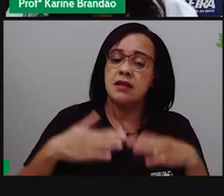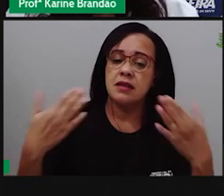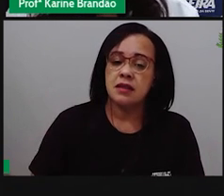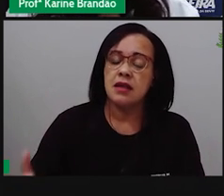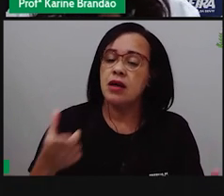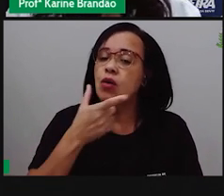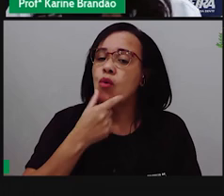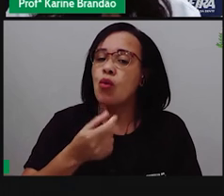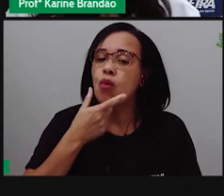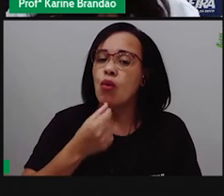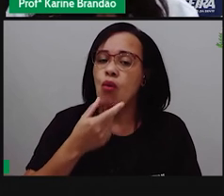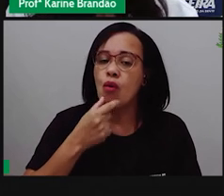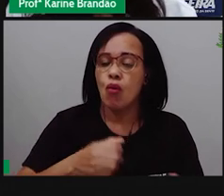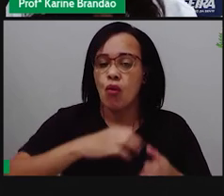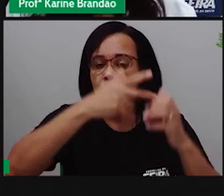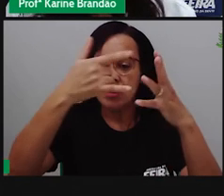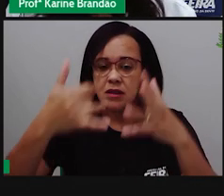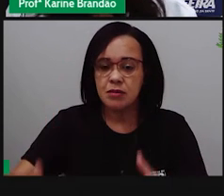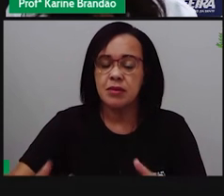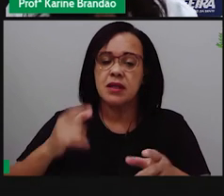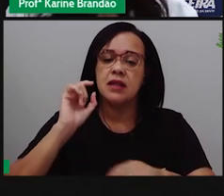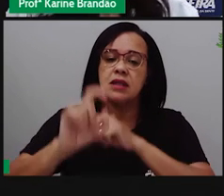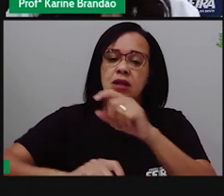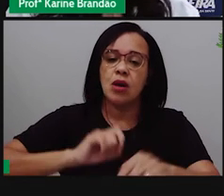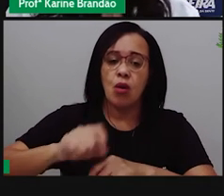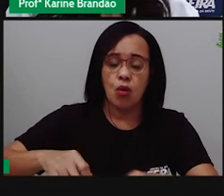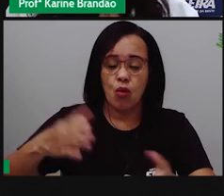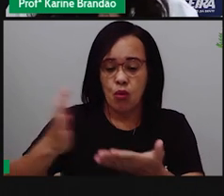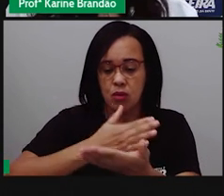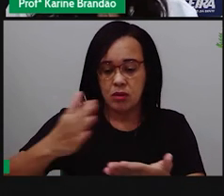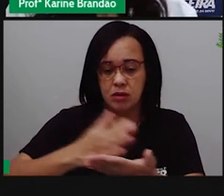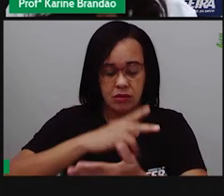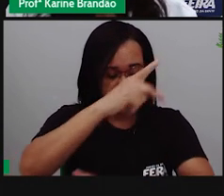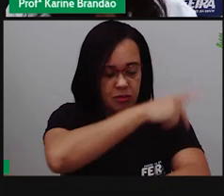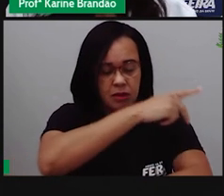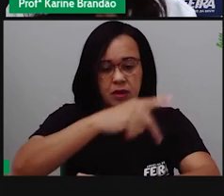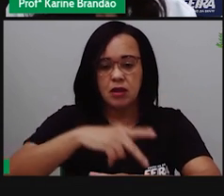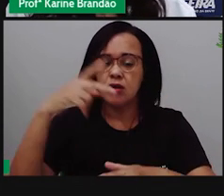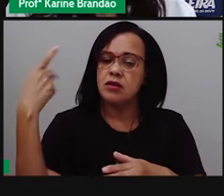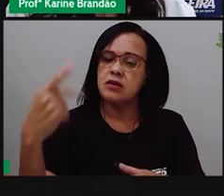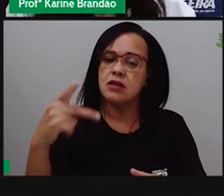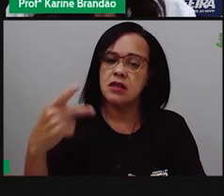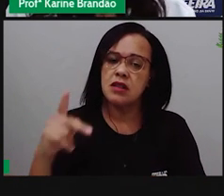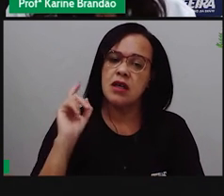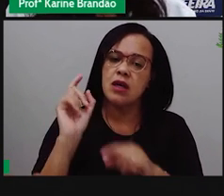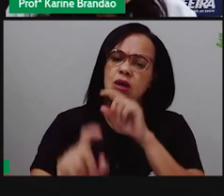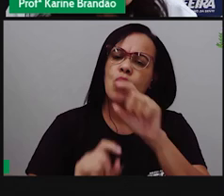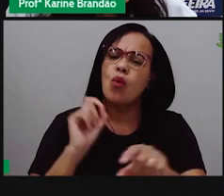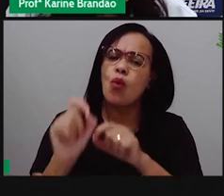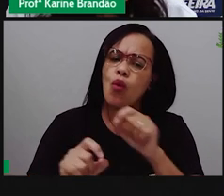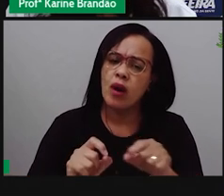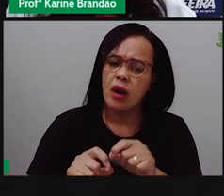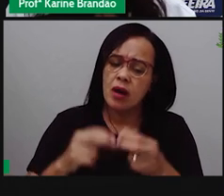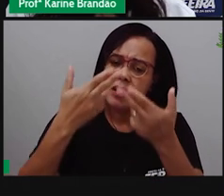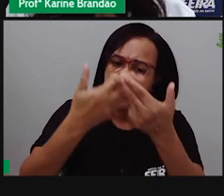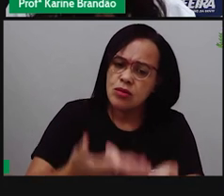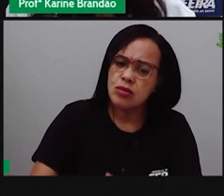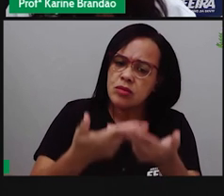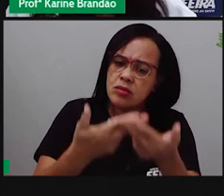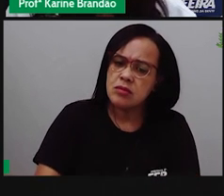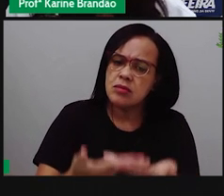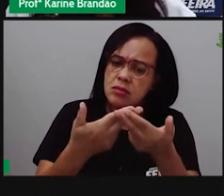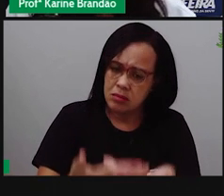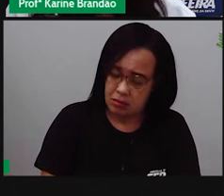intolerância. E aí, a partir da intolerância, a gente começa a entender um pouquinho como é ser tolerante e a